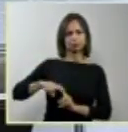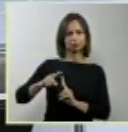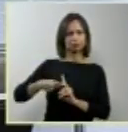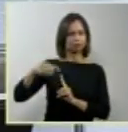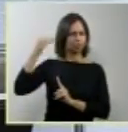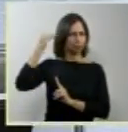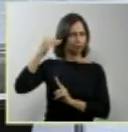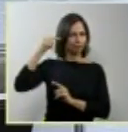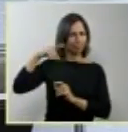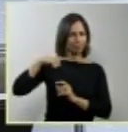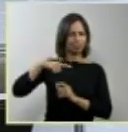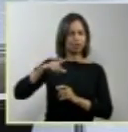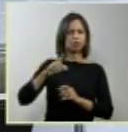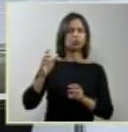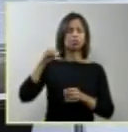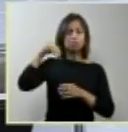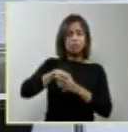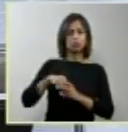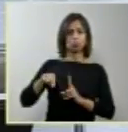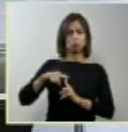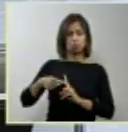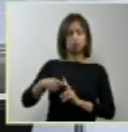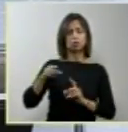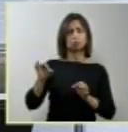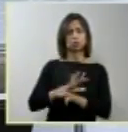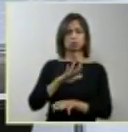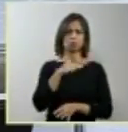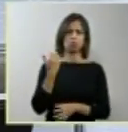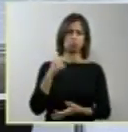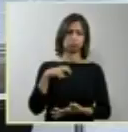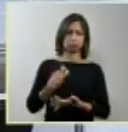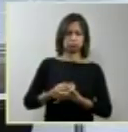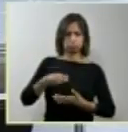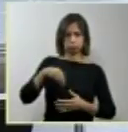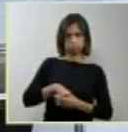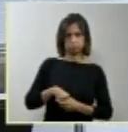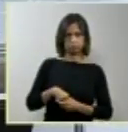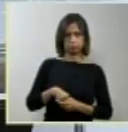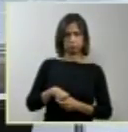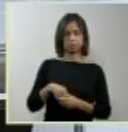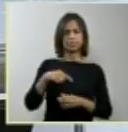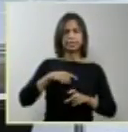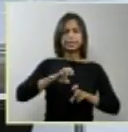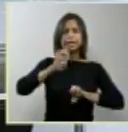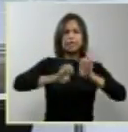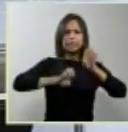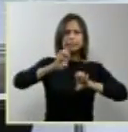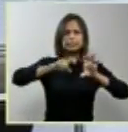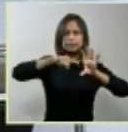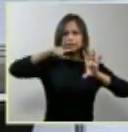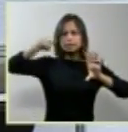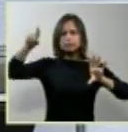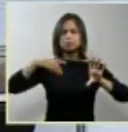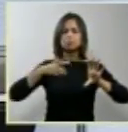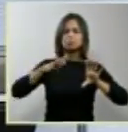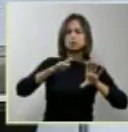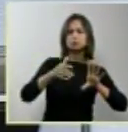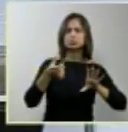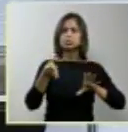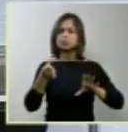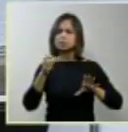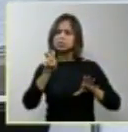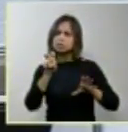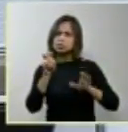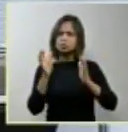As estatísticas oscilam entre 50% e 75%, porque